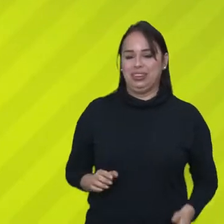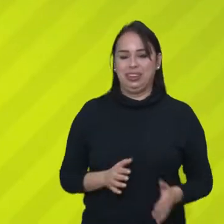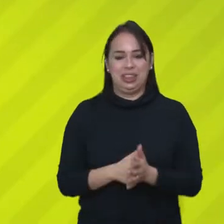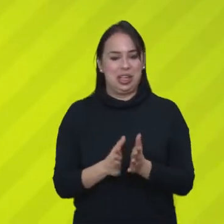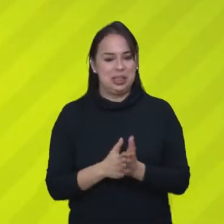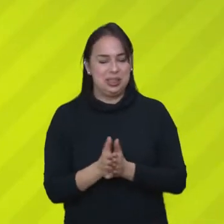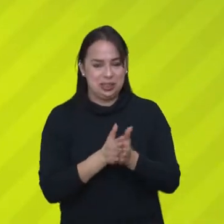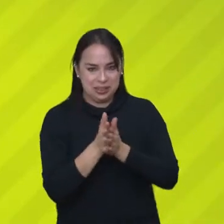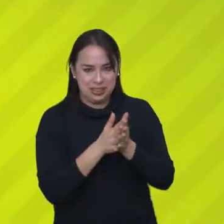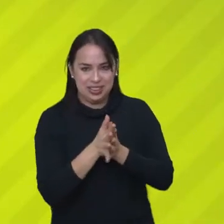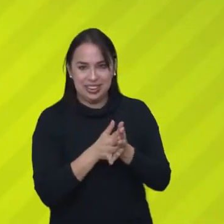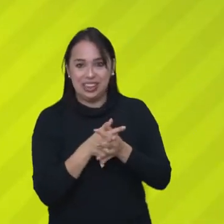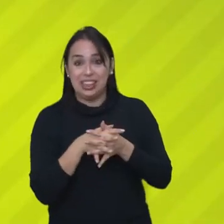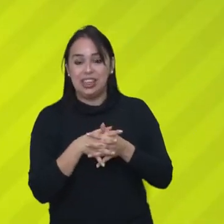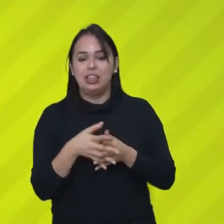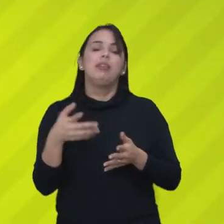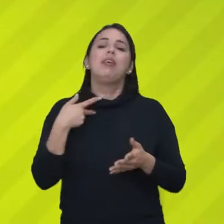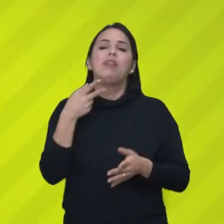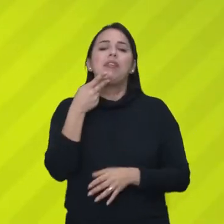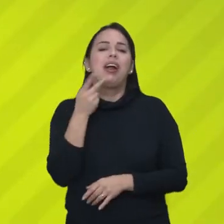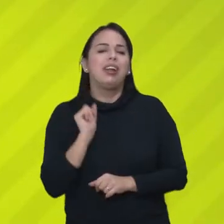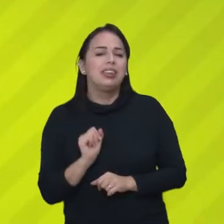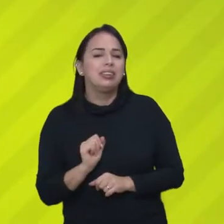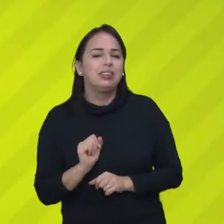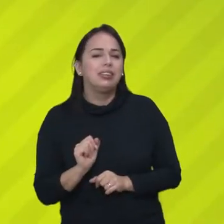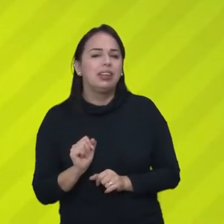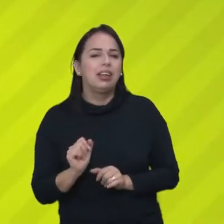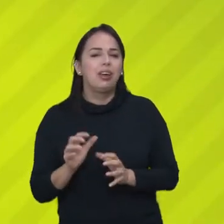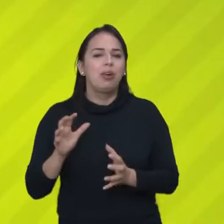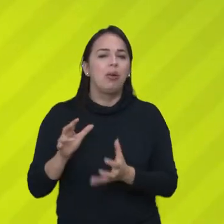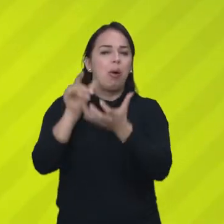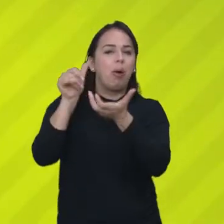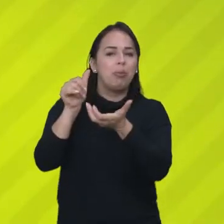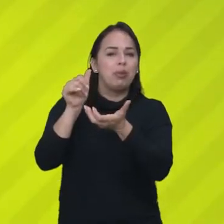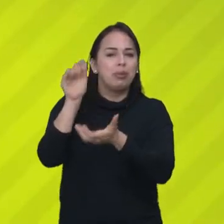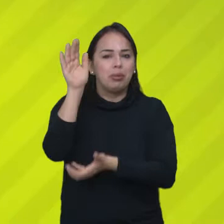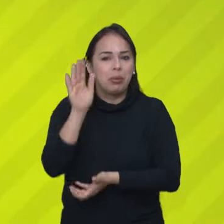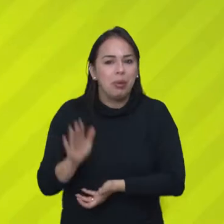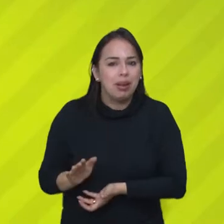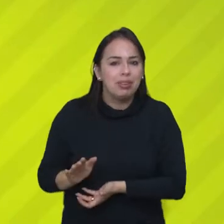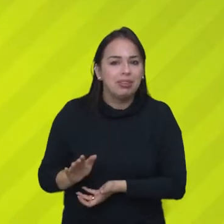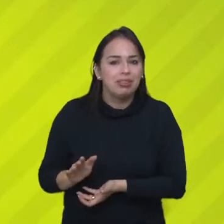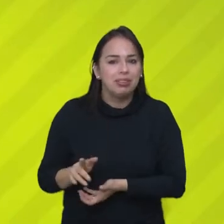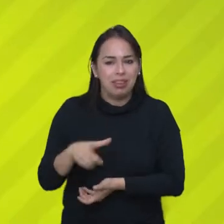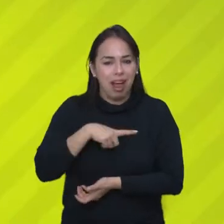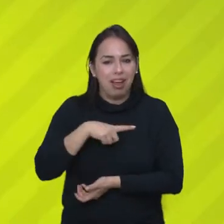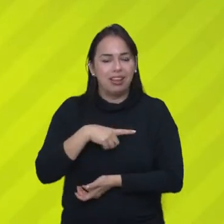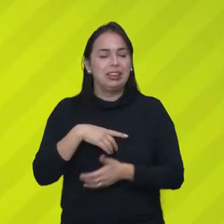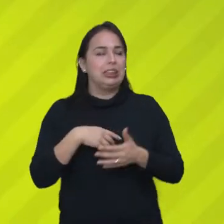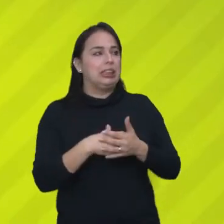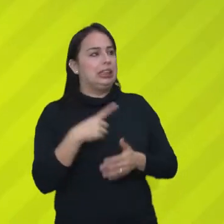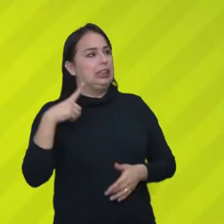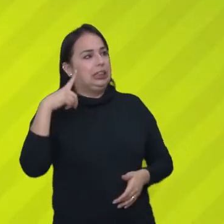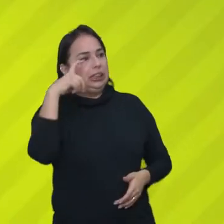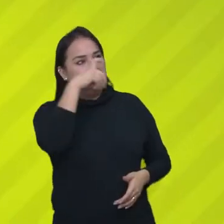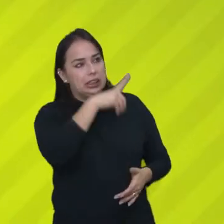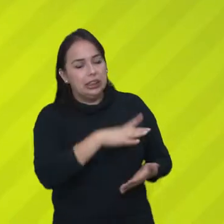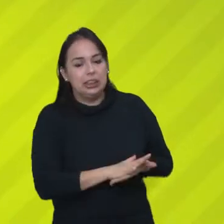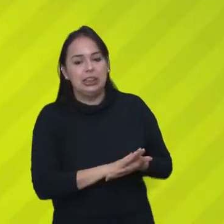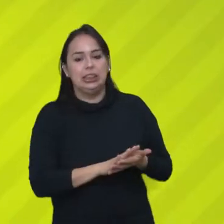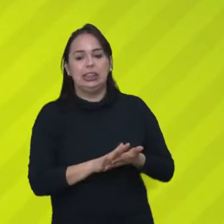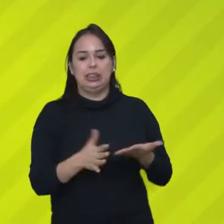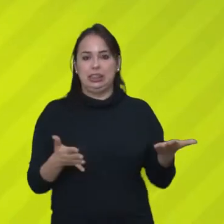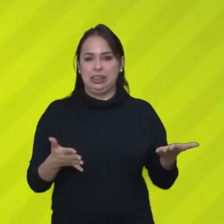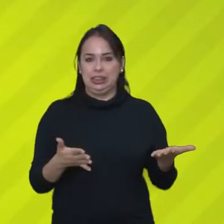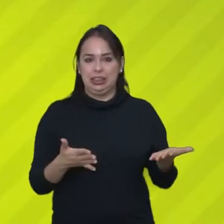Não, não. nem vir, irmão, sério. Mas fala aí, ele tem Copa do Brasil? Tem também. Ah, meu, também fica difícil, né? Porque também